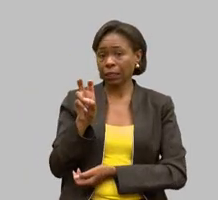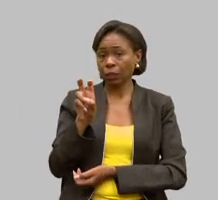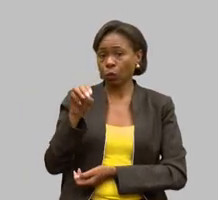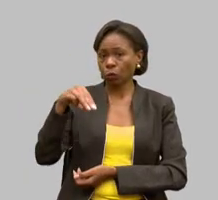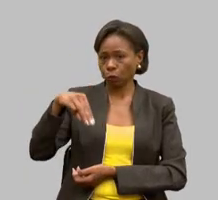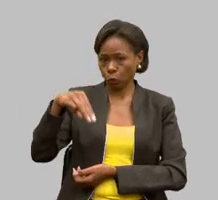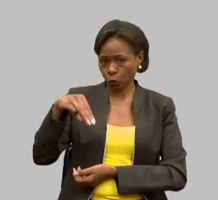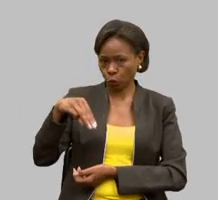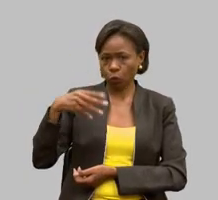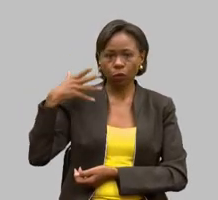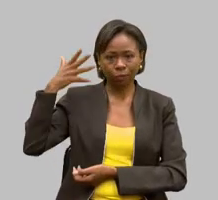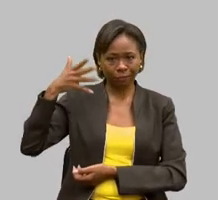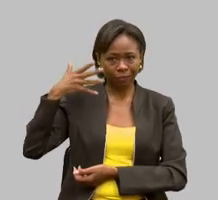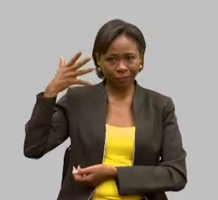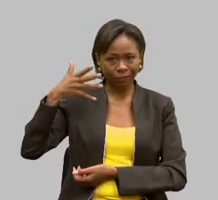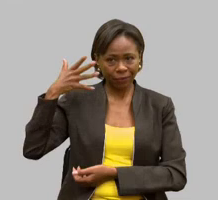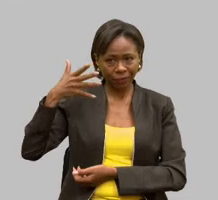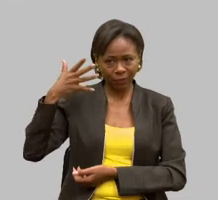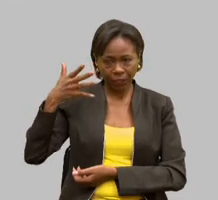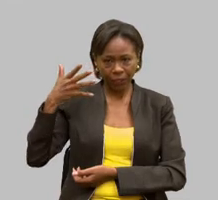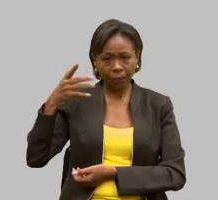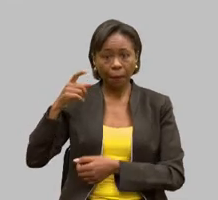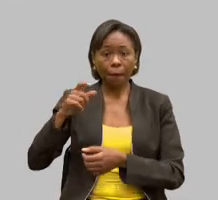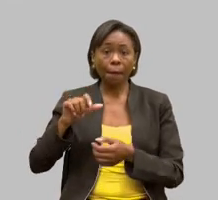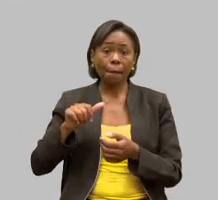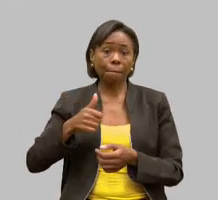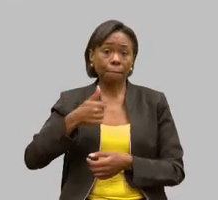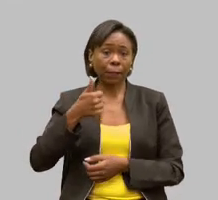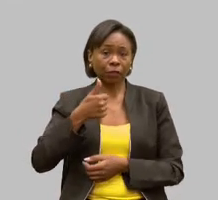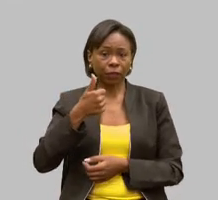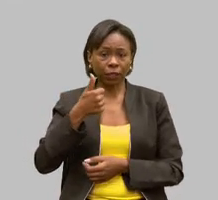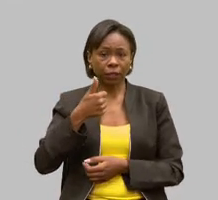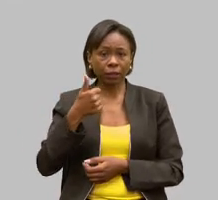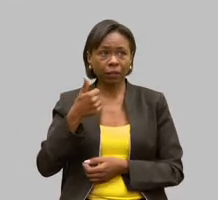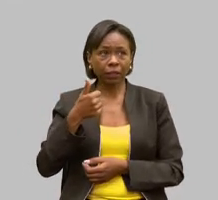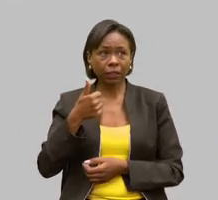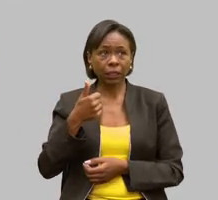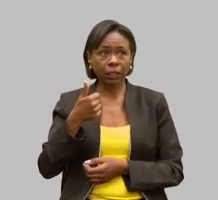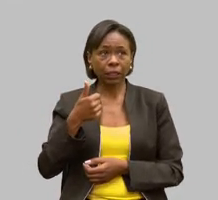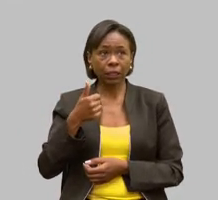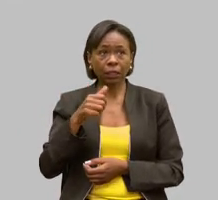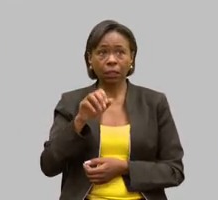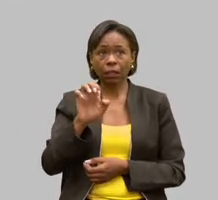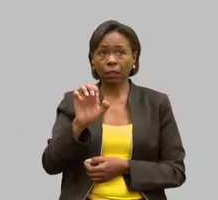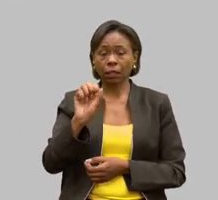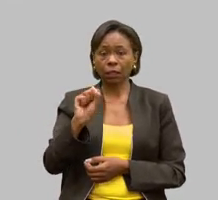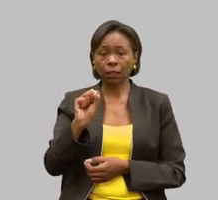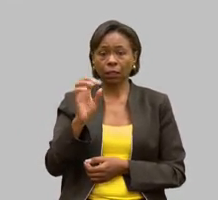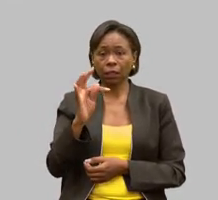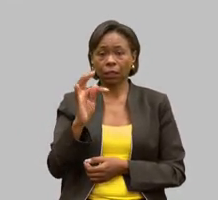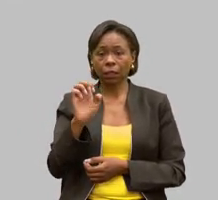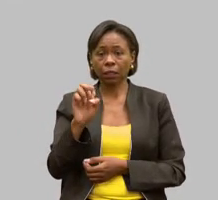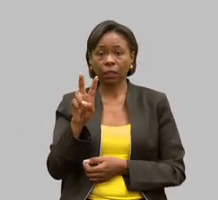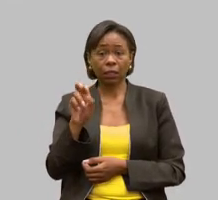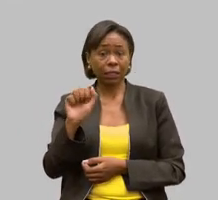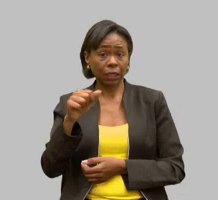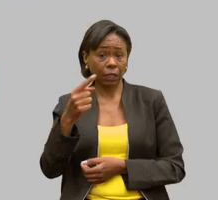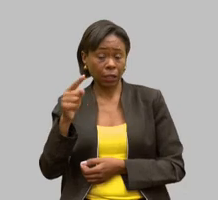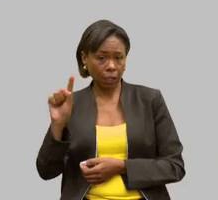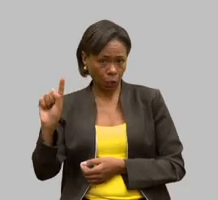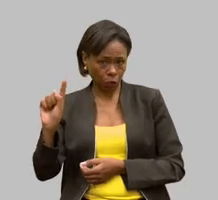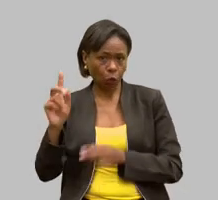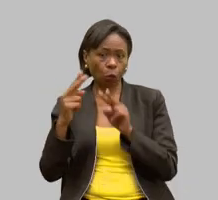explanações. Primeiramente, vamos falar com o doutor Estevam, que está online, de maneira virtual. Estevam